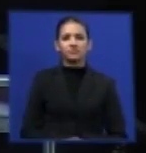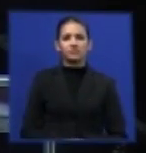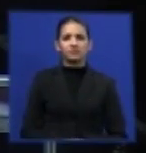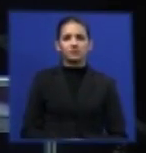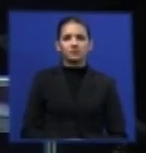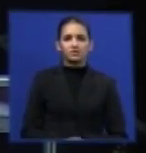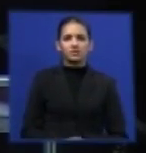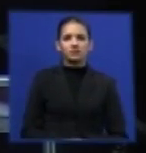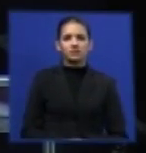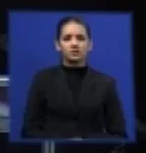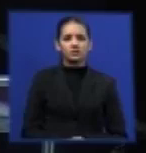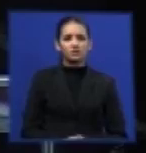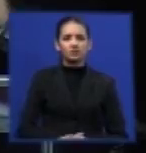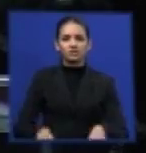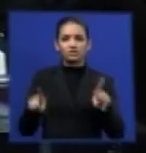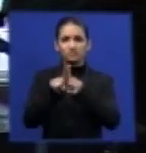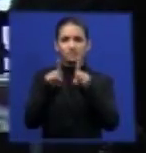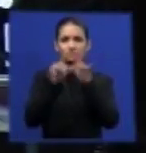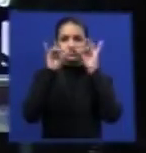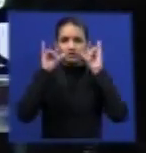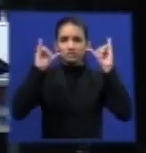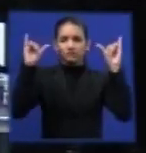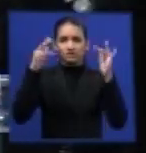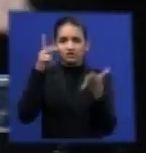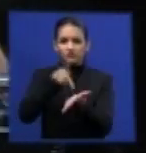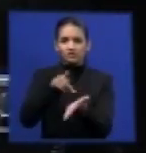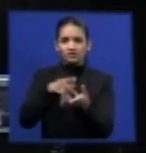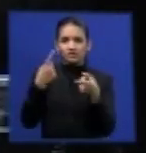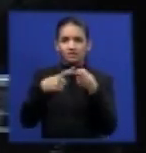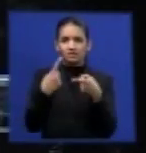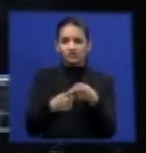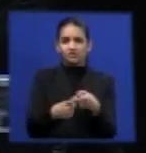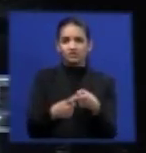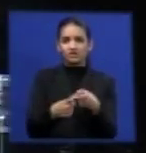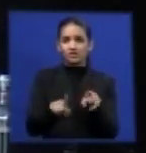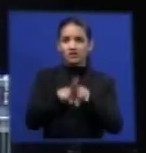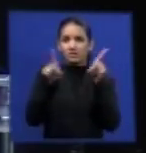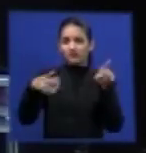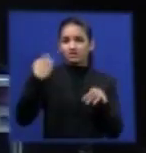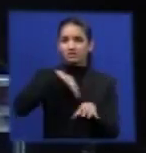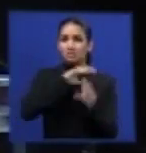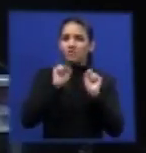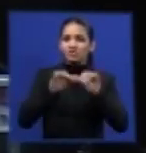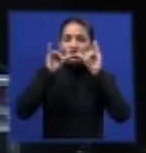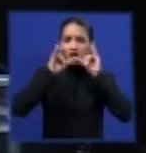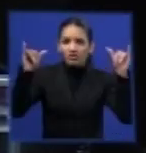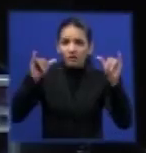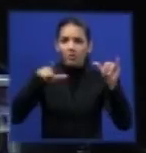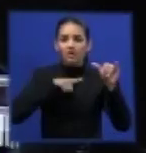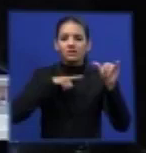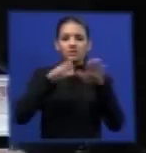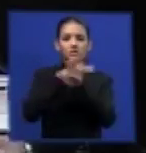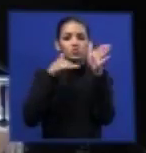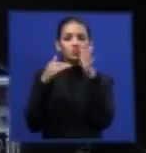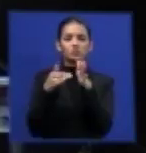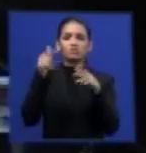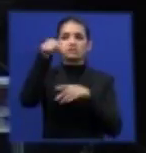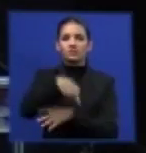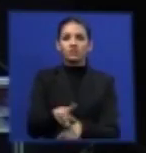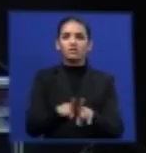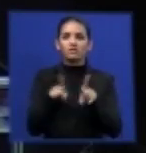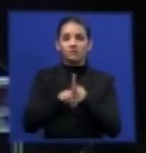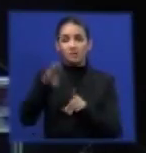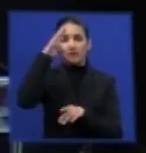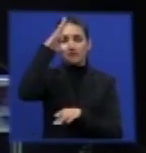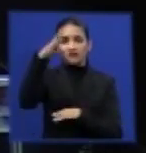DSEC, se informando previamente, que não informa que está ao Ibama. Mas, nós podemos informar e temos todos aqui. No caso específico da